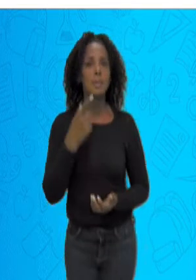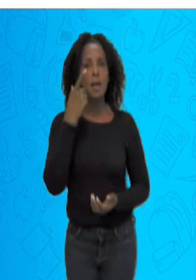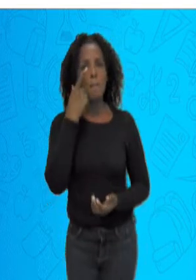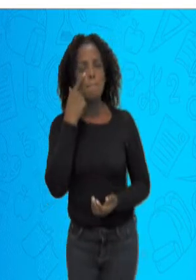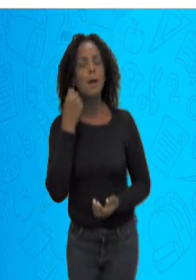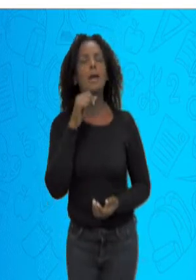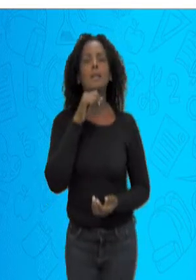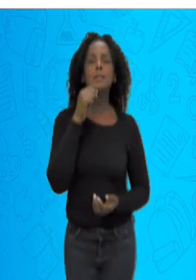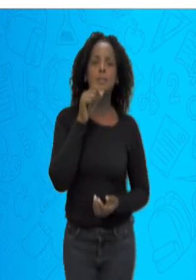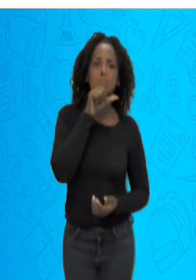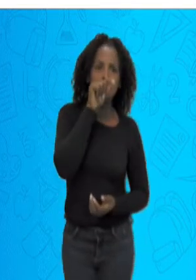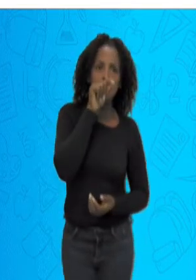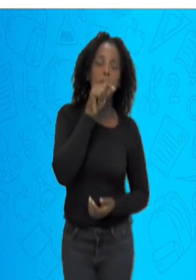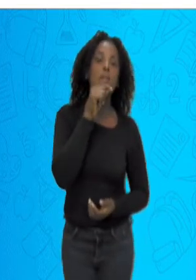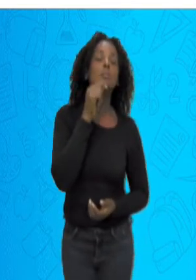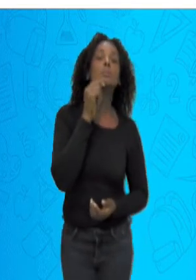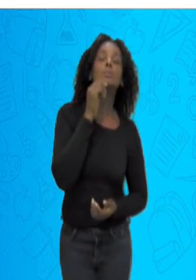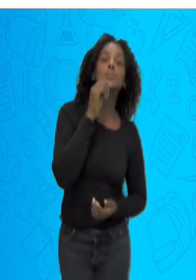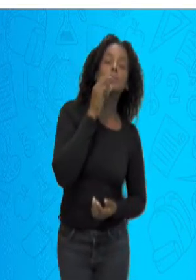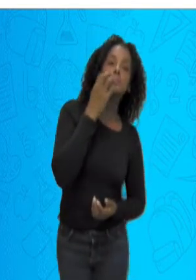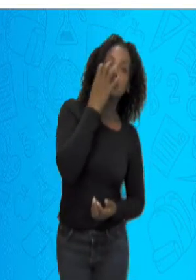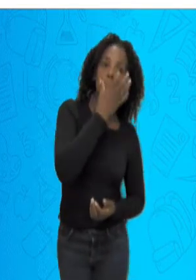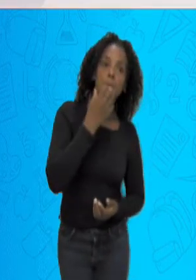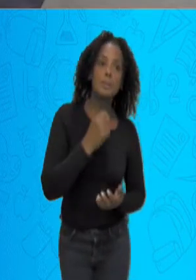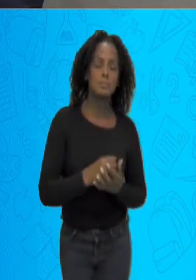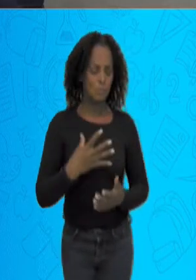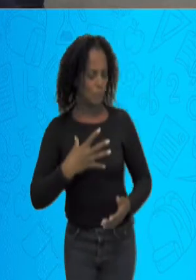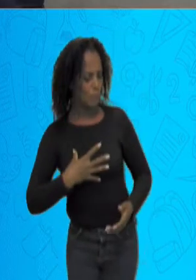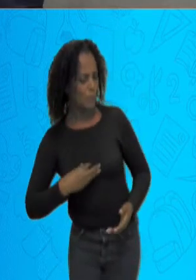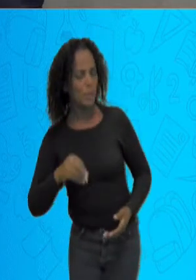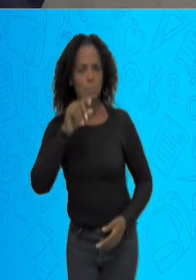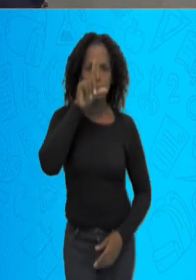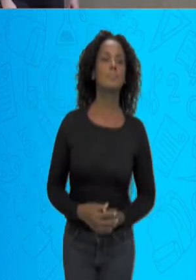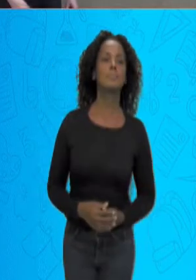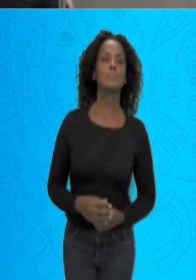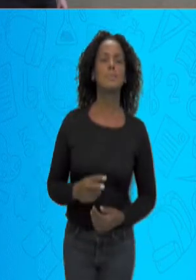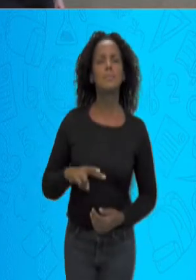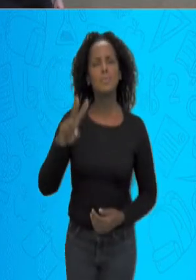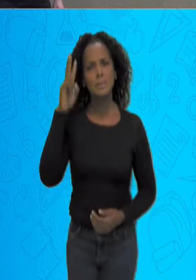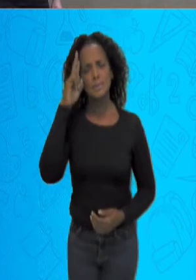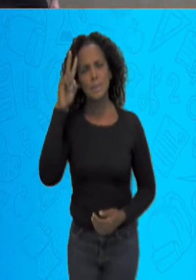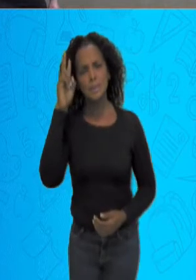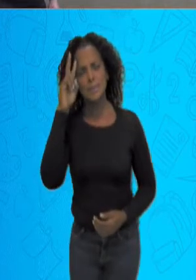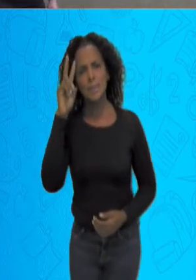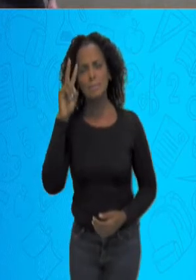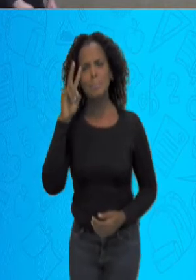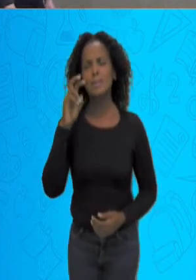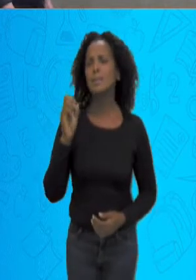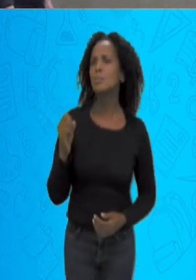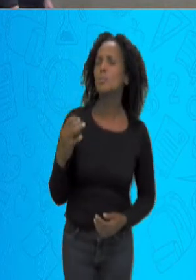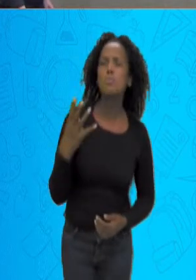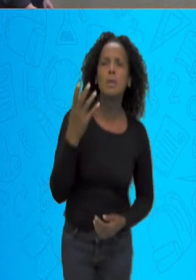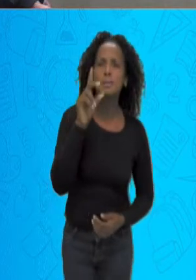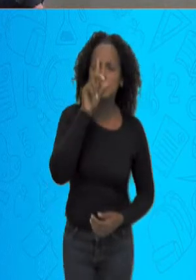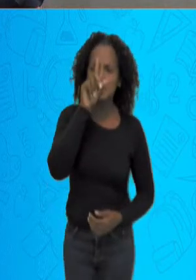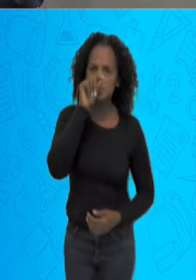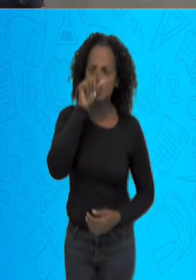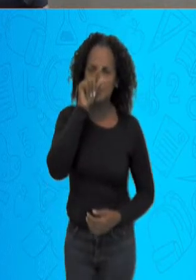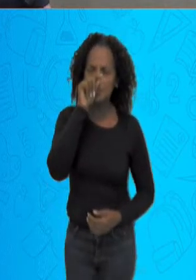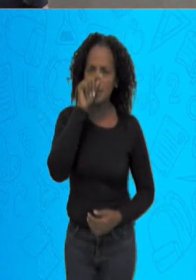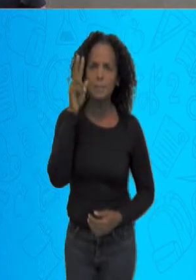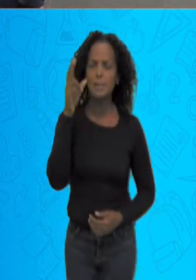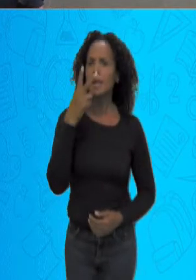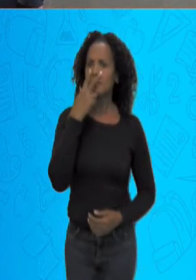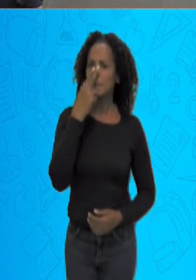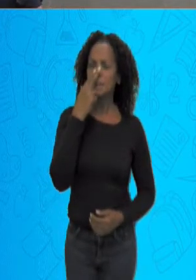passarinho também pia. E o filho passarinho também pia. Vocês lembram quantos passarinhos apareceu